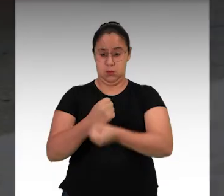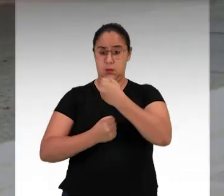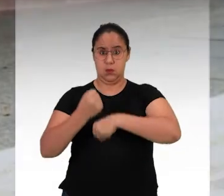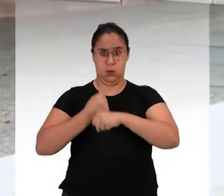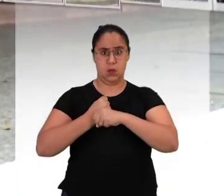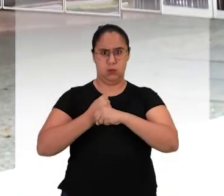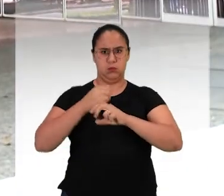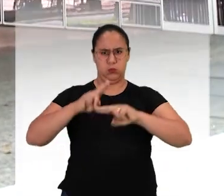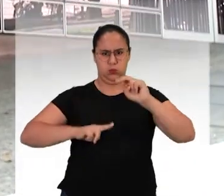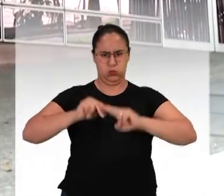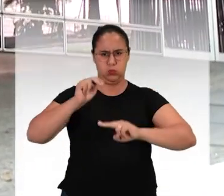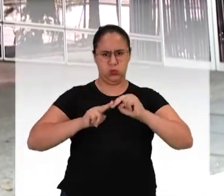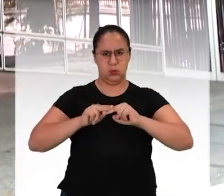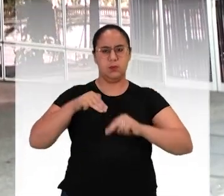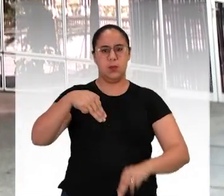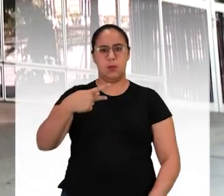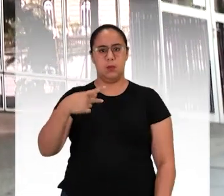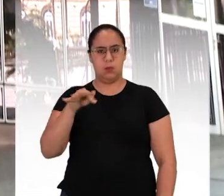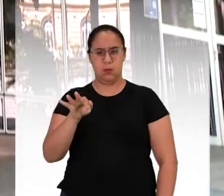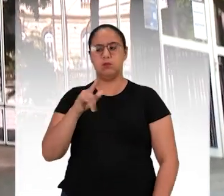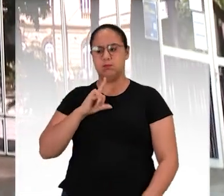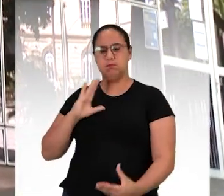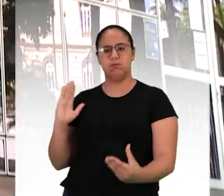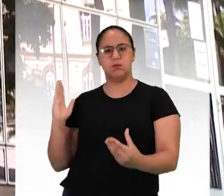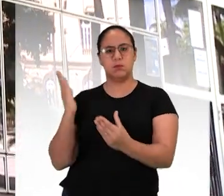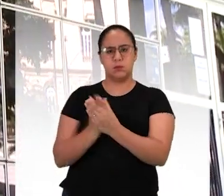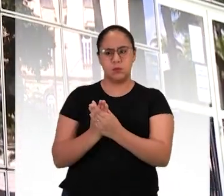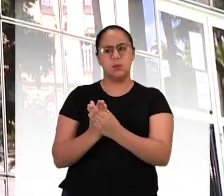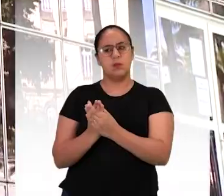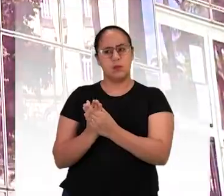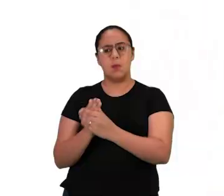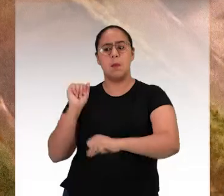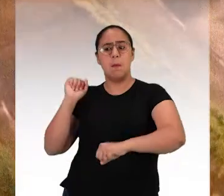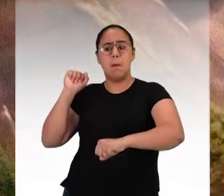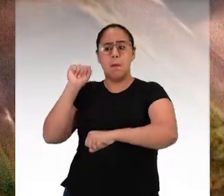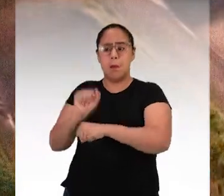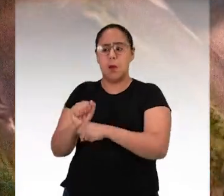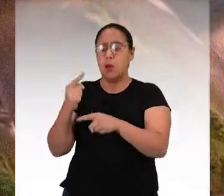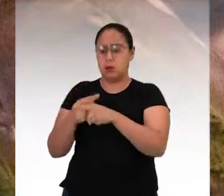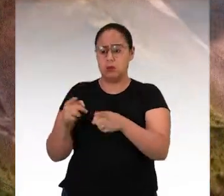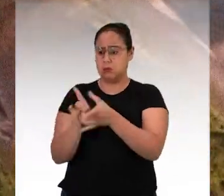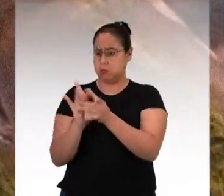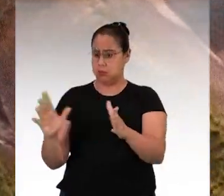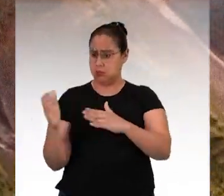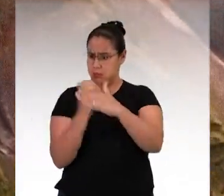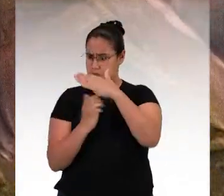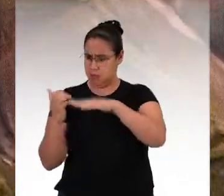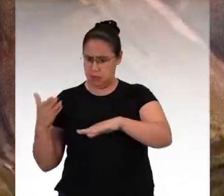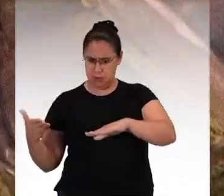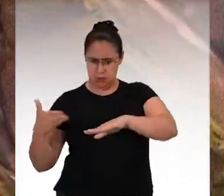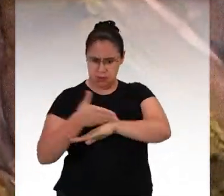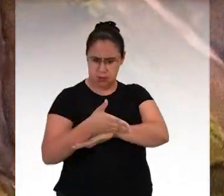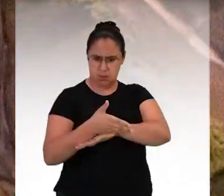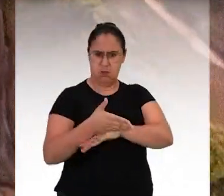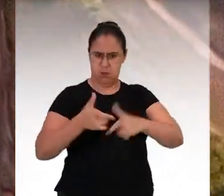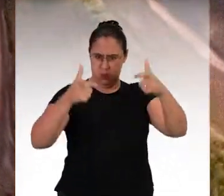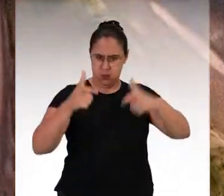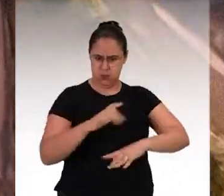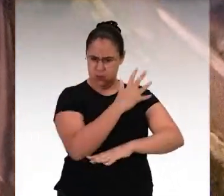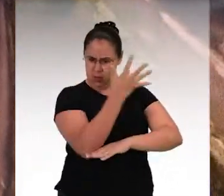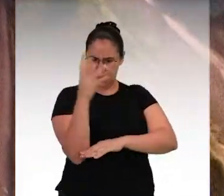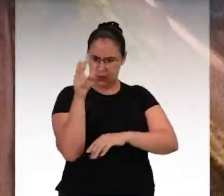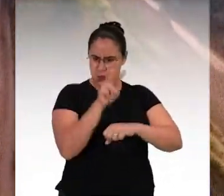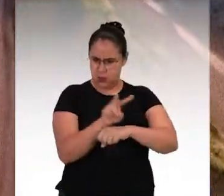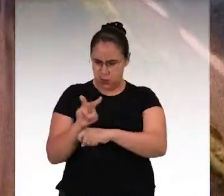Em junho do ano passado, o MPF ajoizou uma ação civil pública para suspender as licenças ambientais concedidas